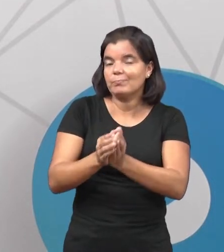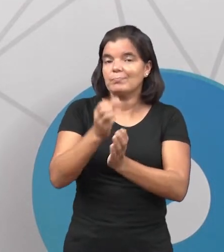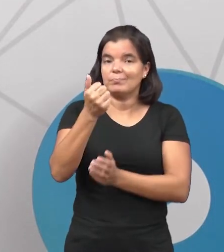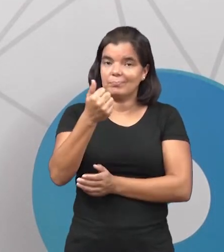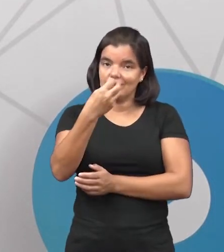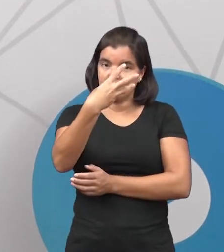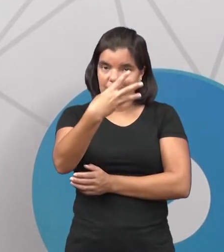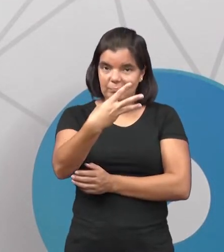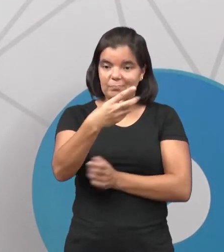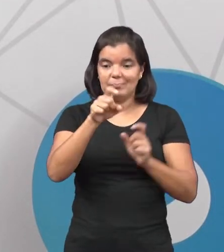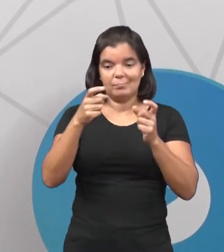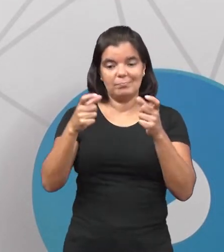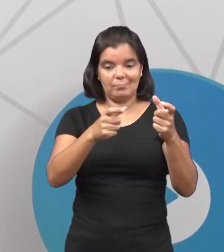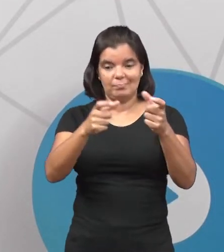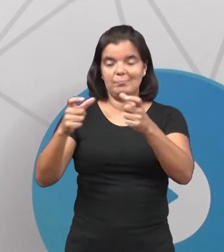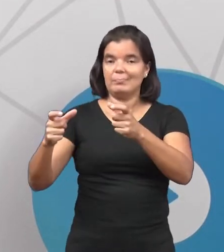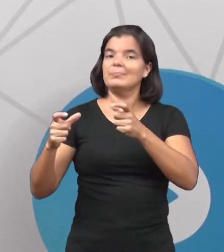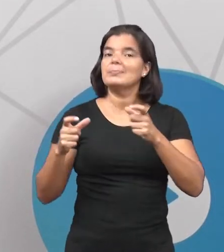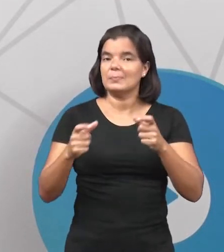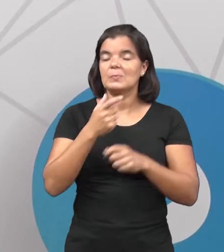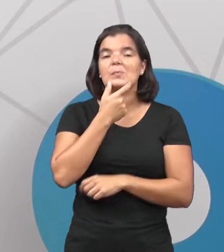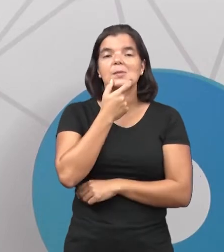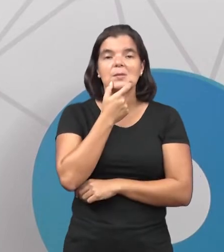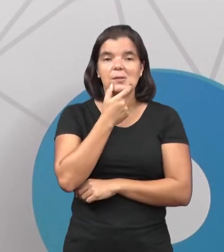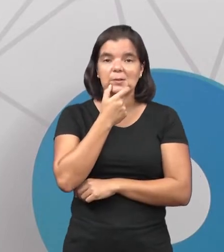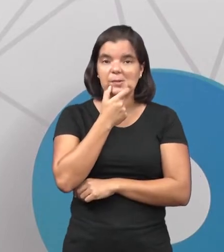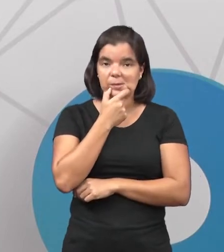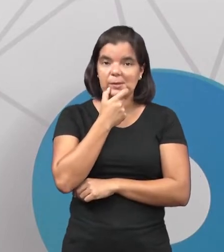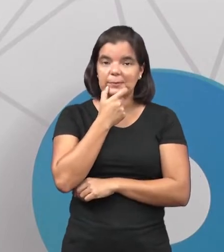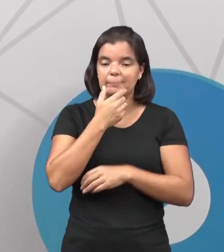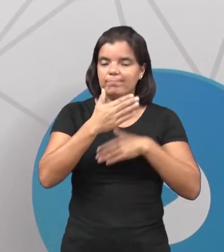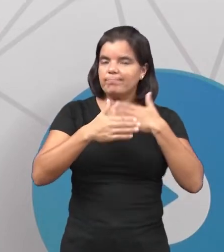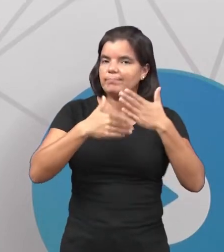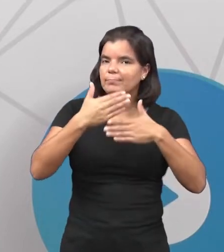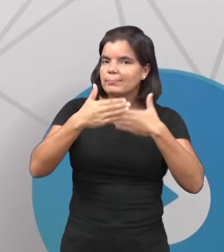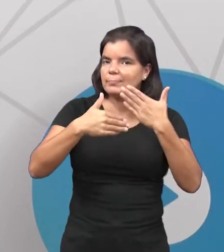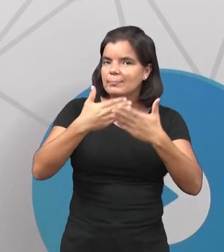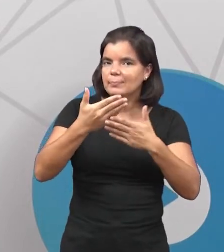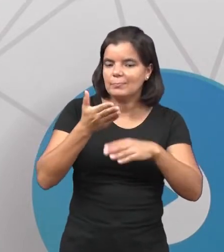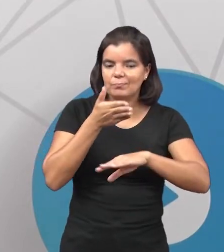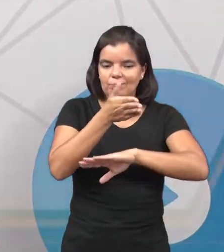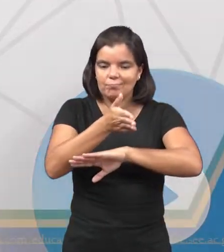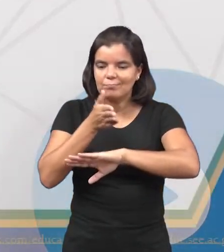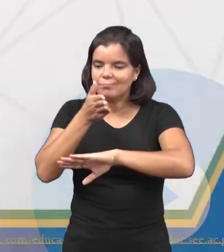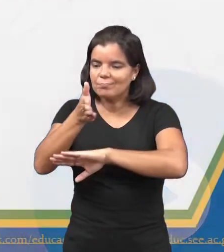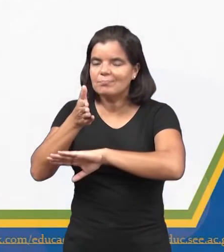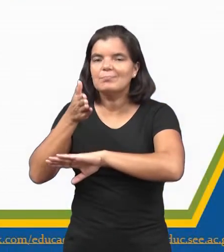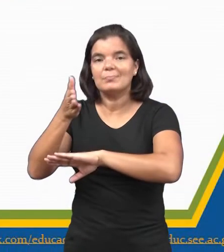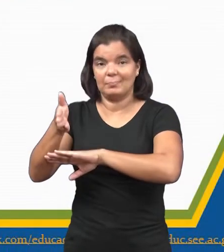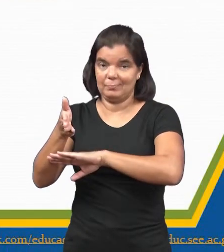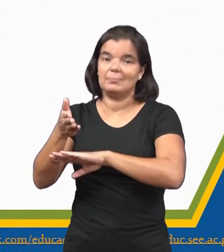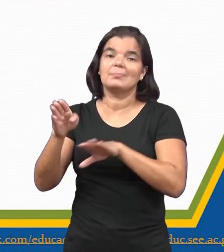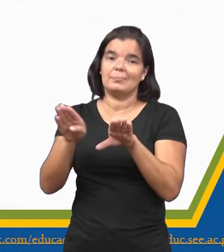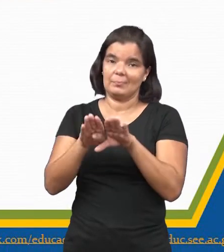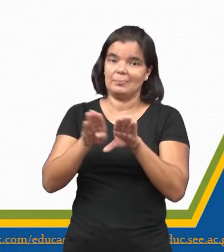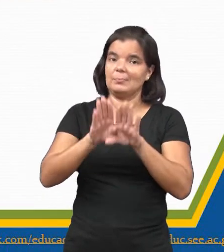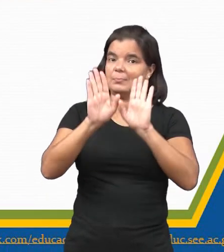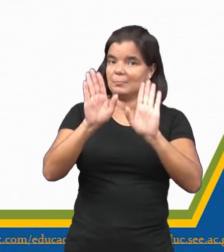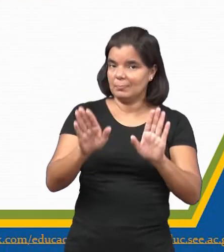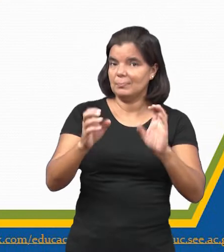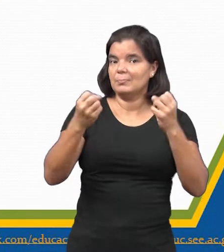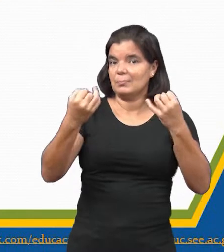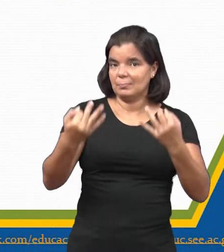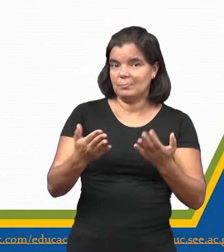colônias. Os ingleses, né? Eles começam esse processo de colonização. Como eu disse pra vocês,